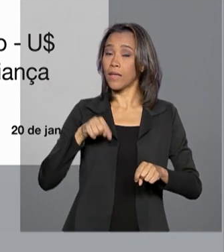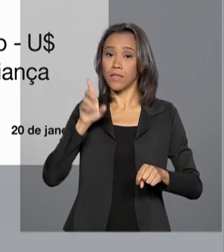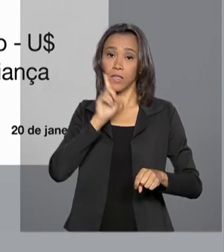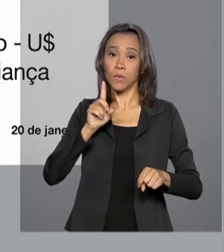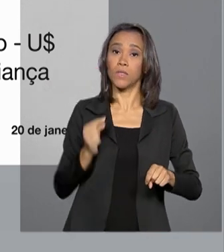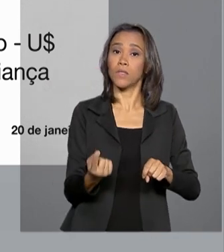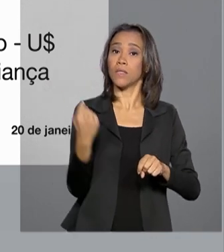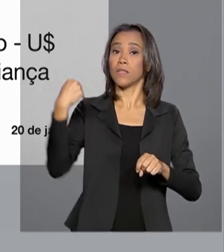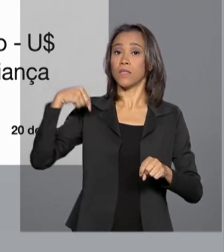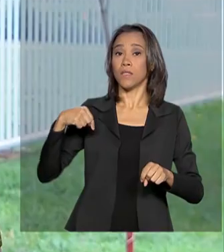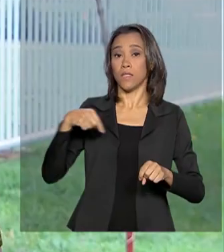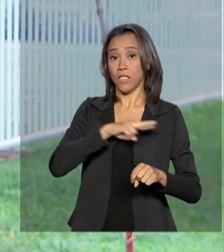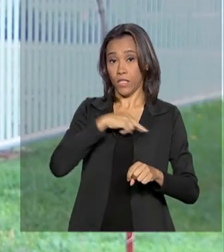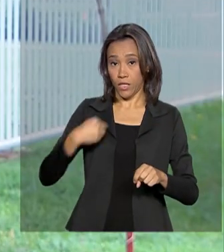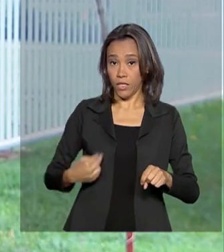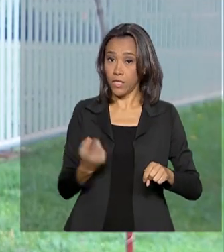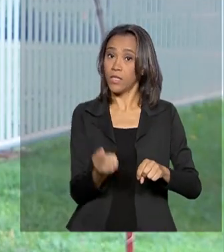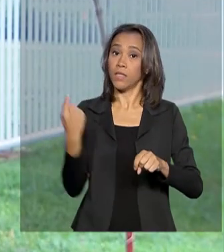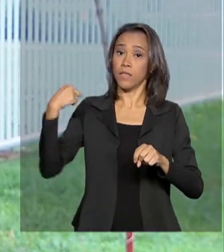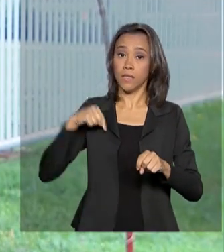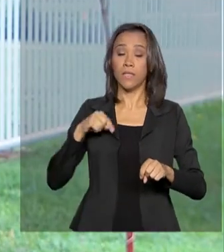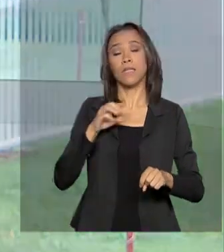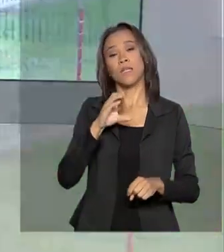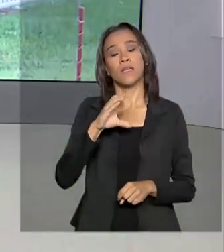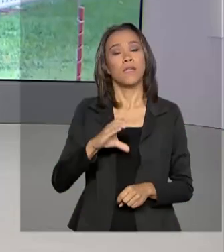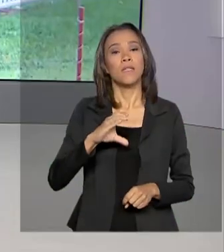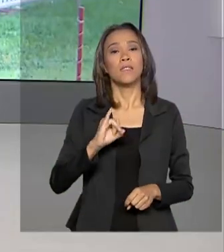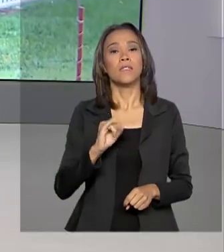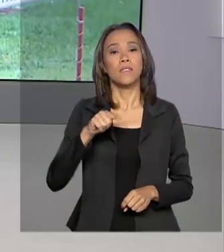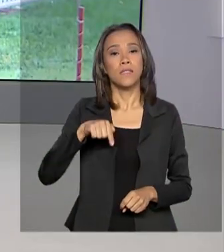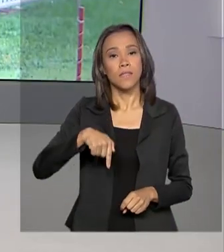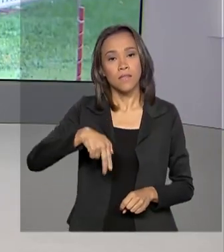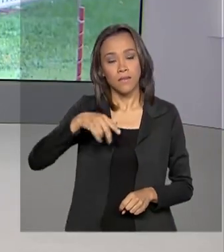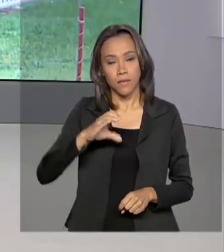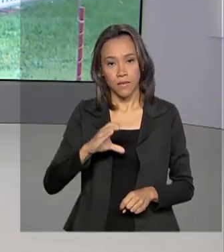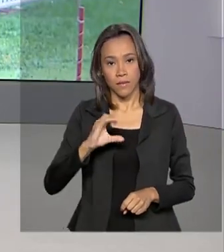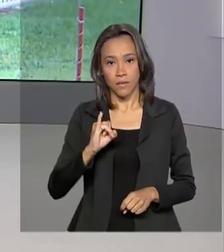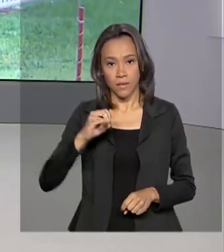da China e de Singapura. Renata. Obrigada, Luciana, pelas suas informações.